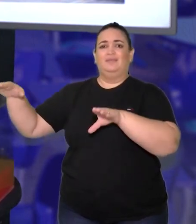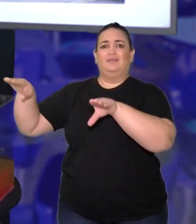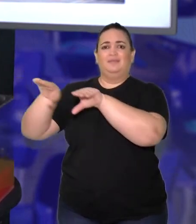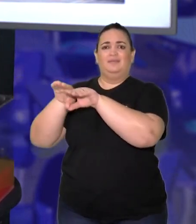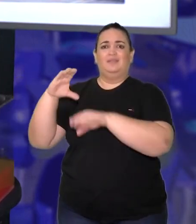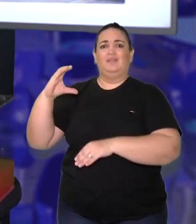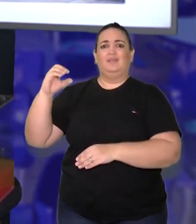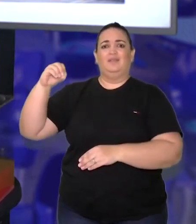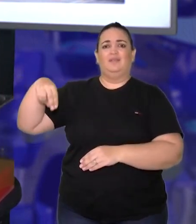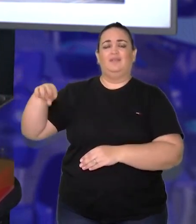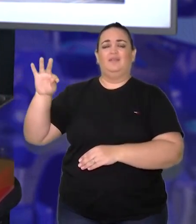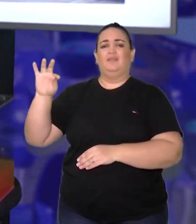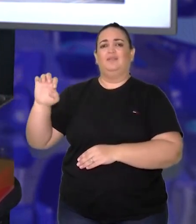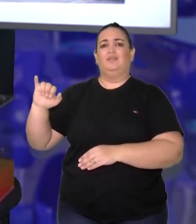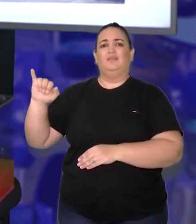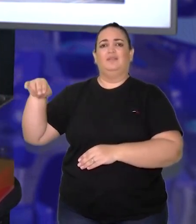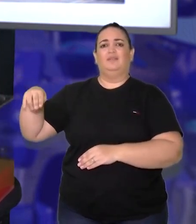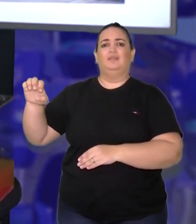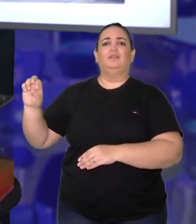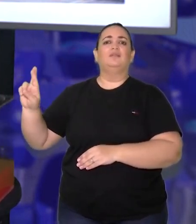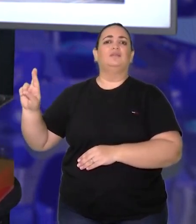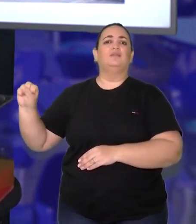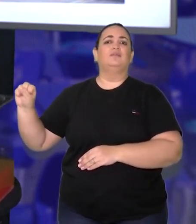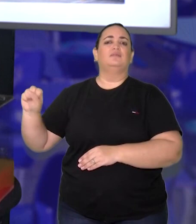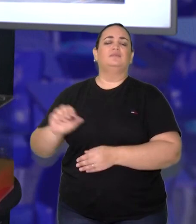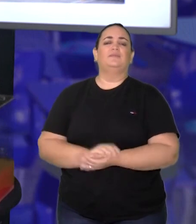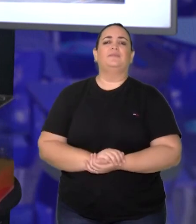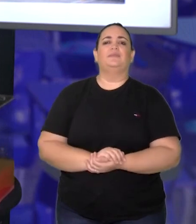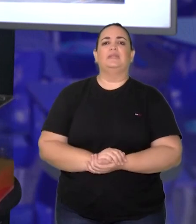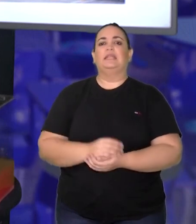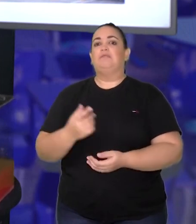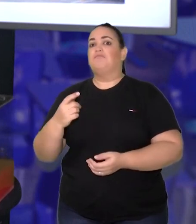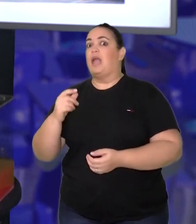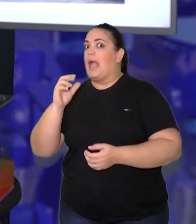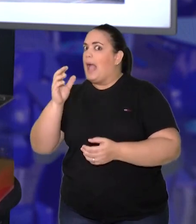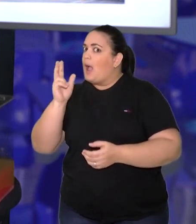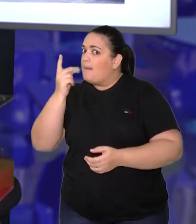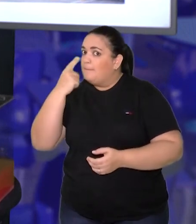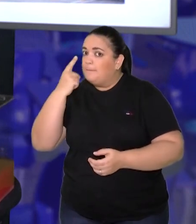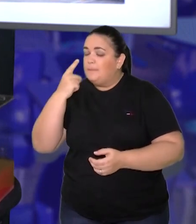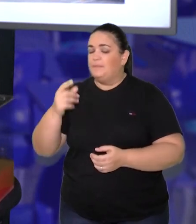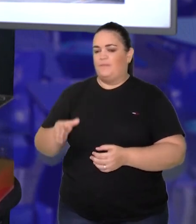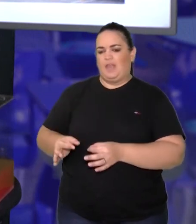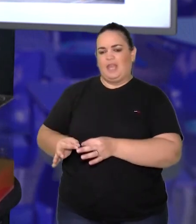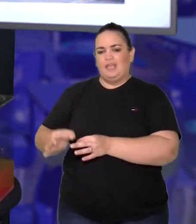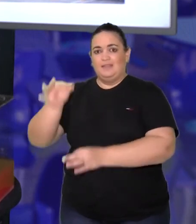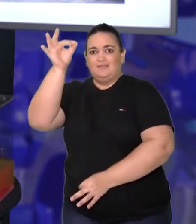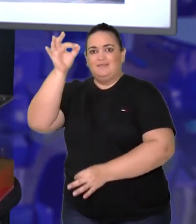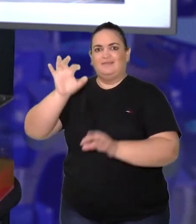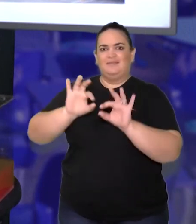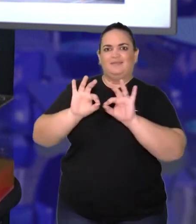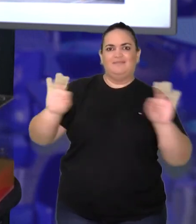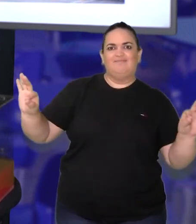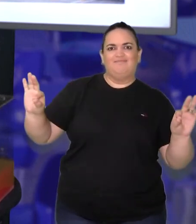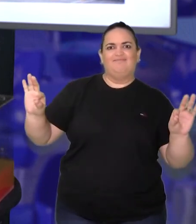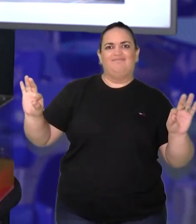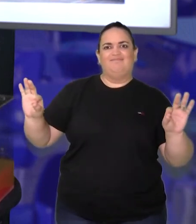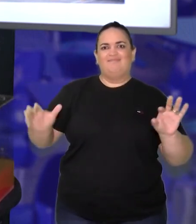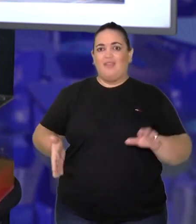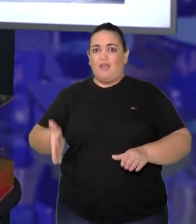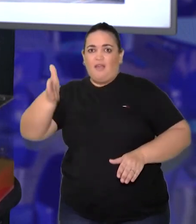vendo a parte de trás, a parte da lateral esquerda que na imagem não fica tão claro, mas você tem como